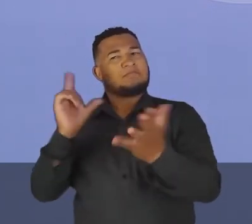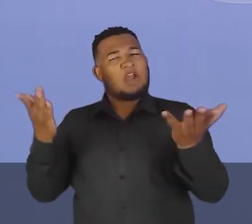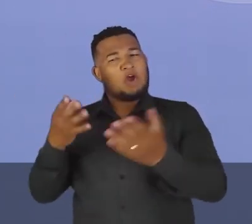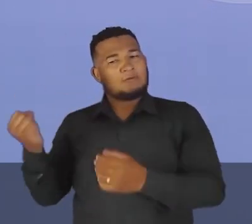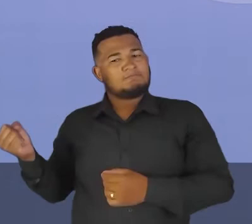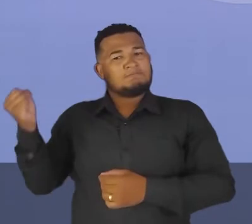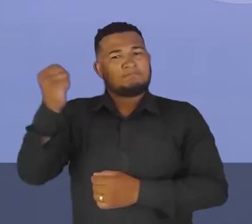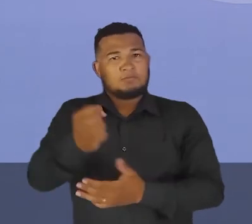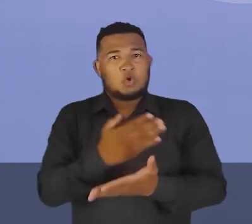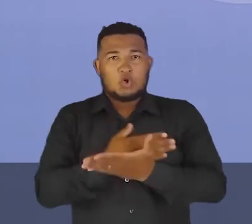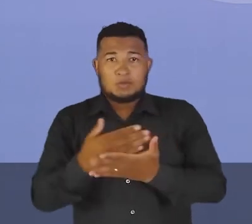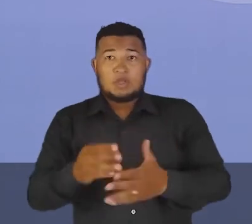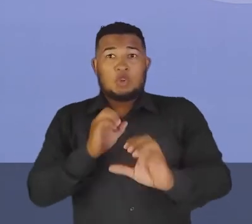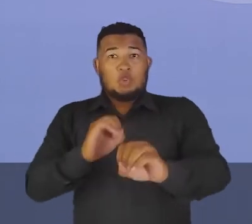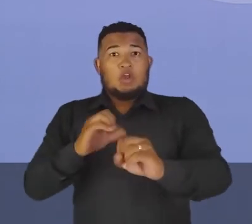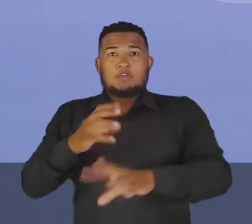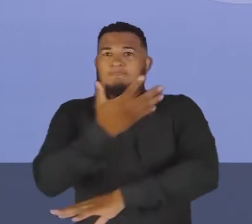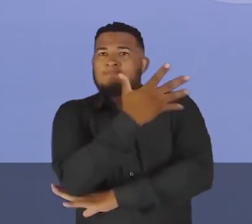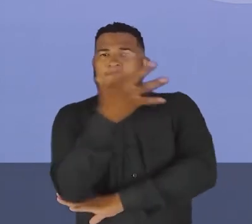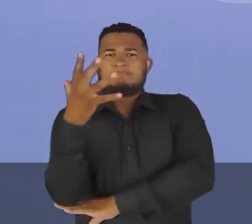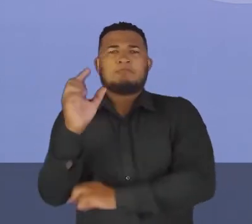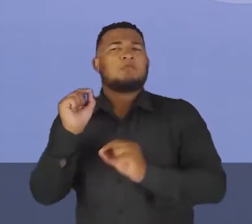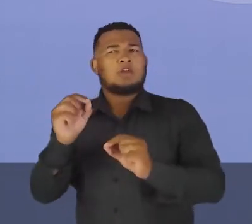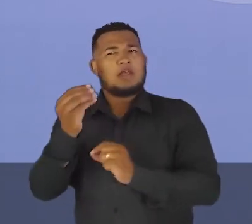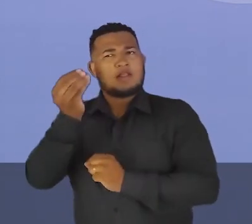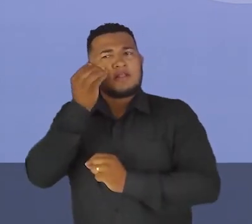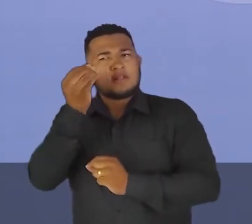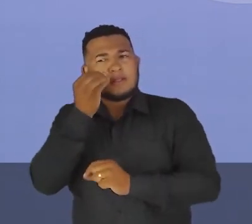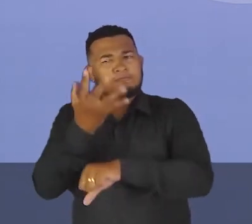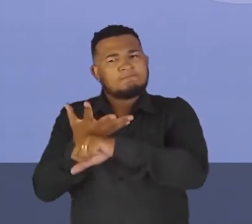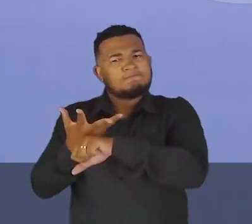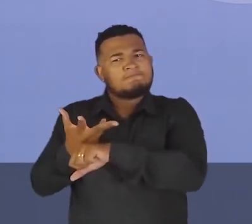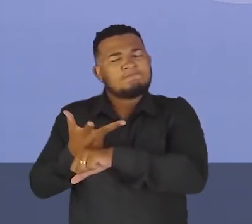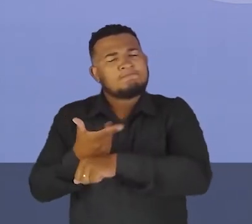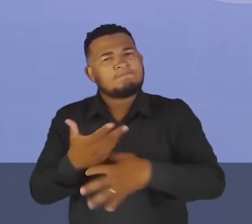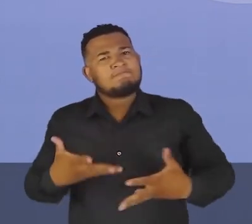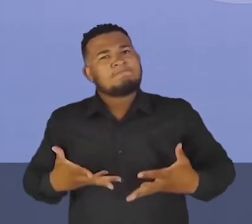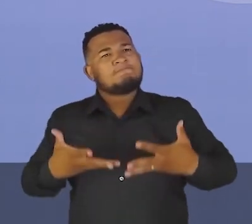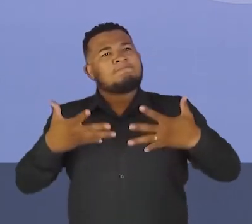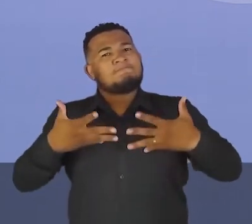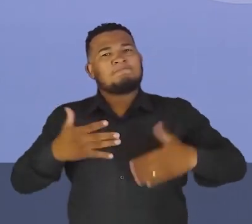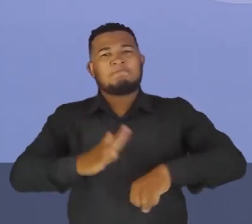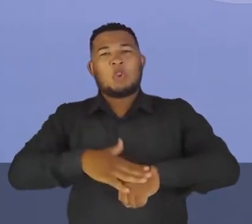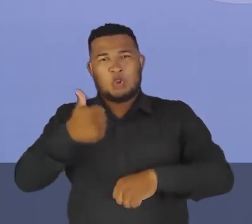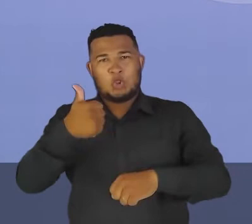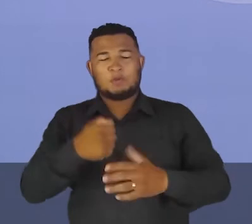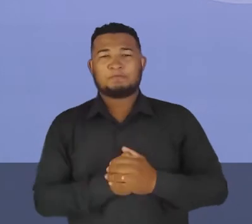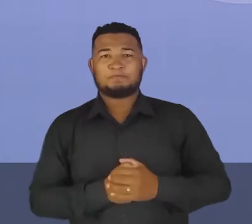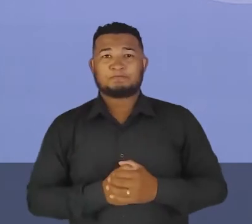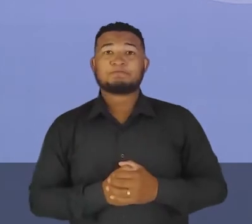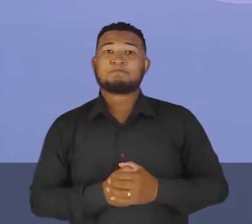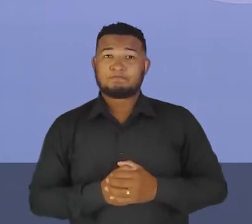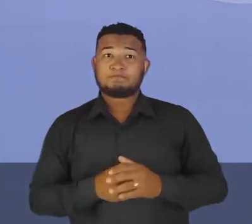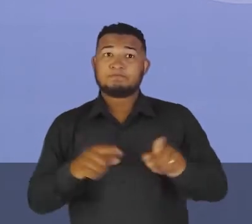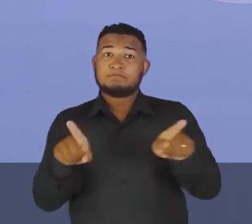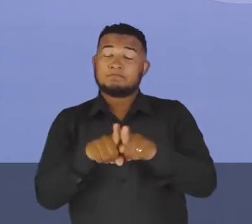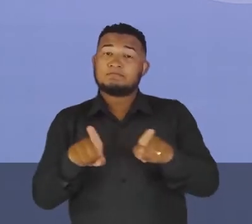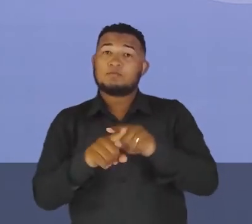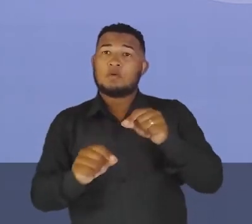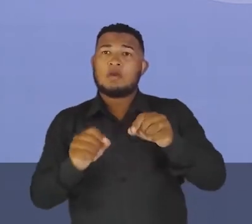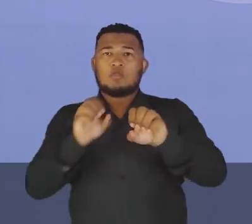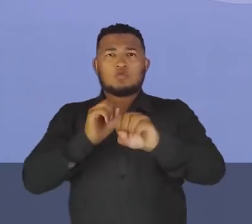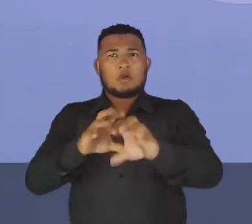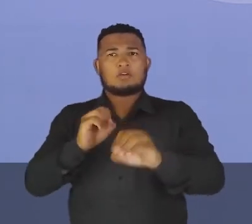ambiental para a gente poder tentar tornar o nosso ambiente, tá? Mais agradável, tá? Então, dessa forma, a educação ambiental, ela precisou ser